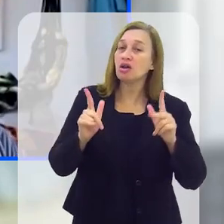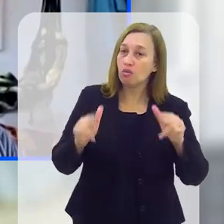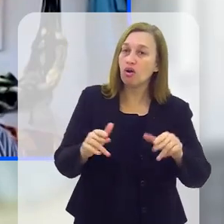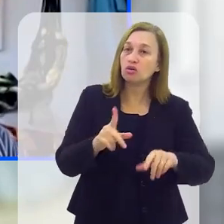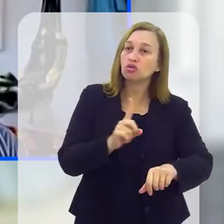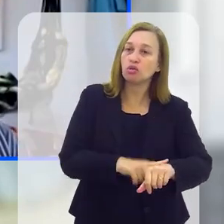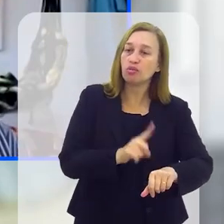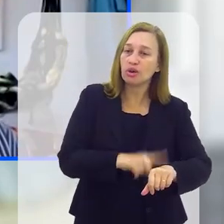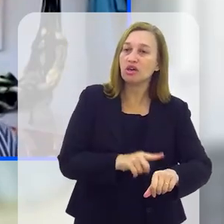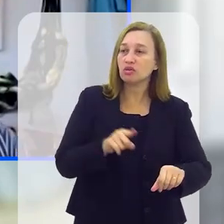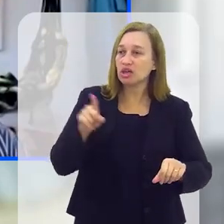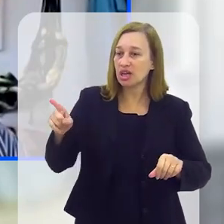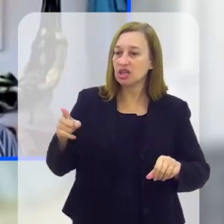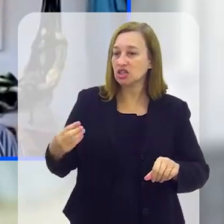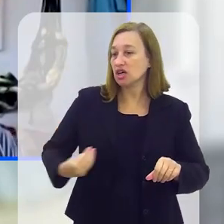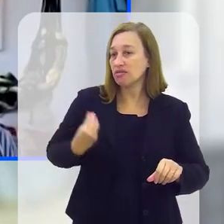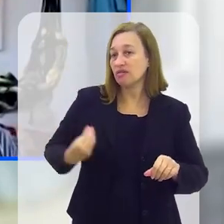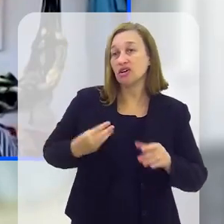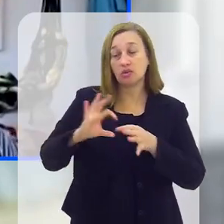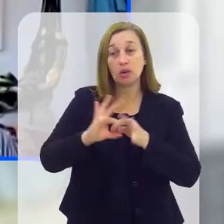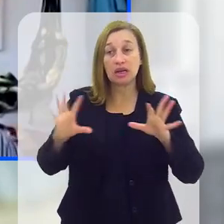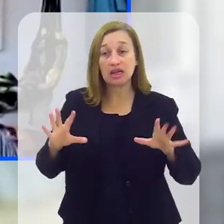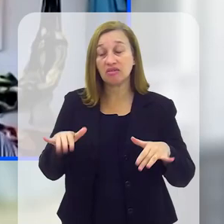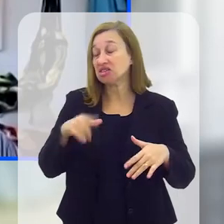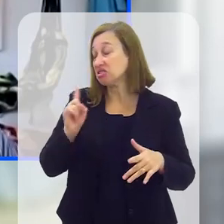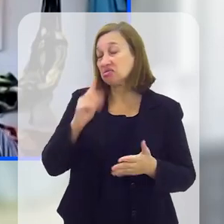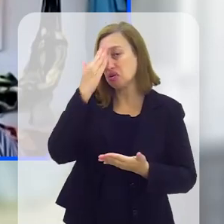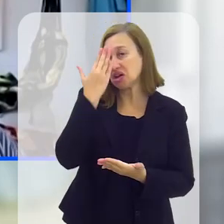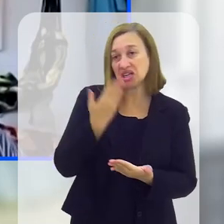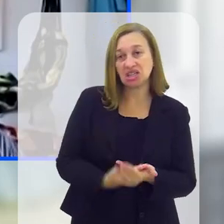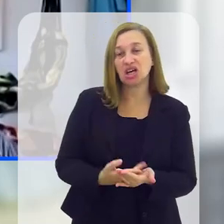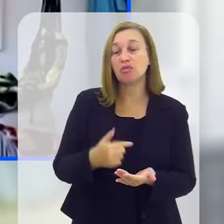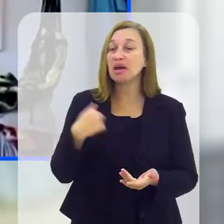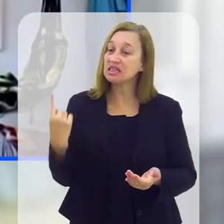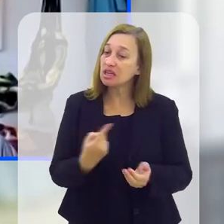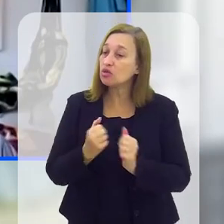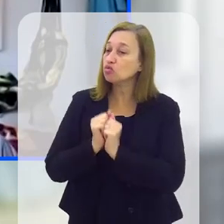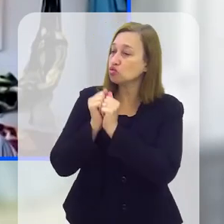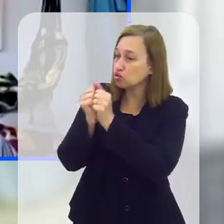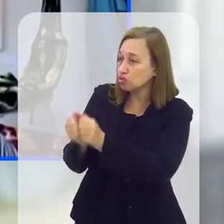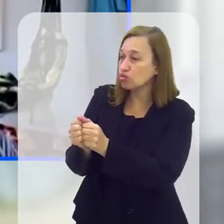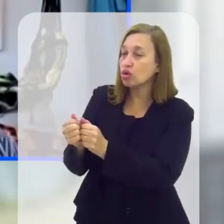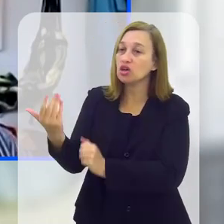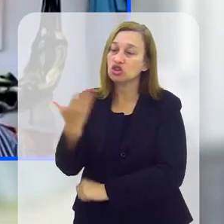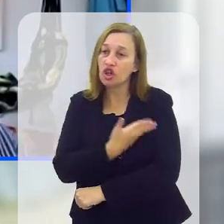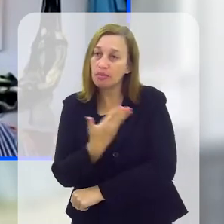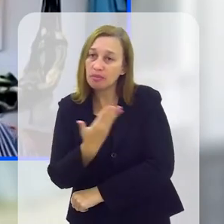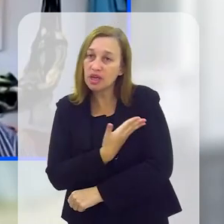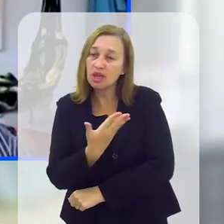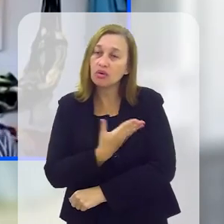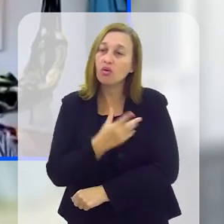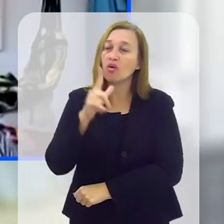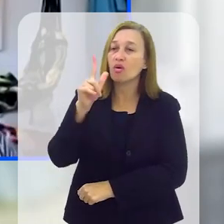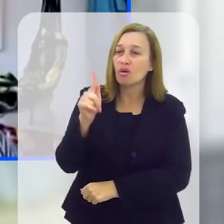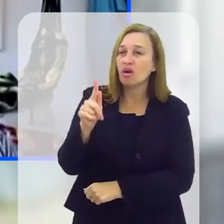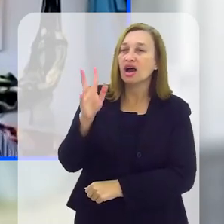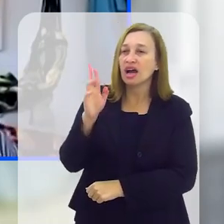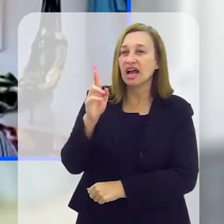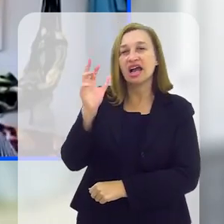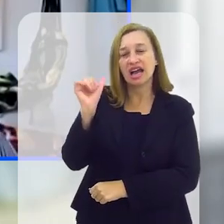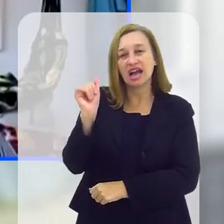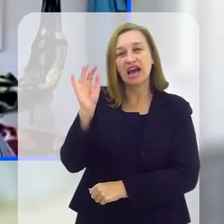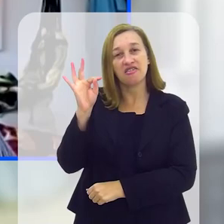Então, eles não acreditaram que eu iria publicar. Mas aí eu me cerquei de amigos, procurei uma gráfica amiga,